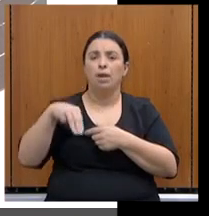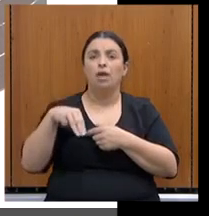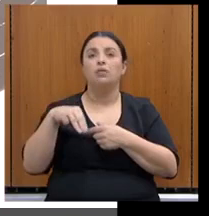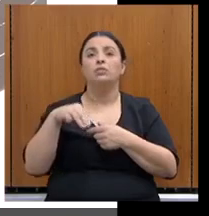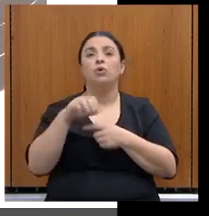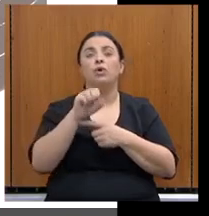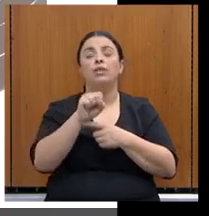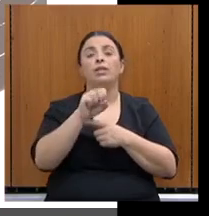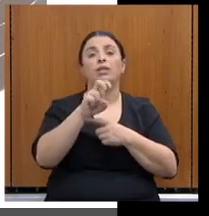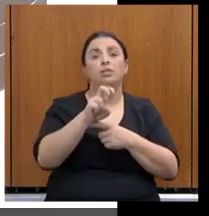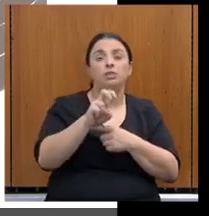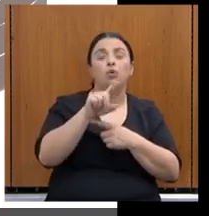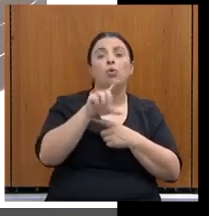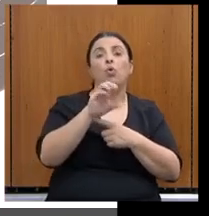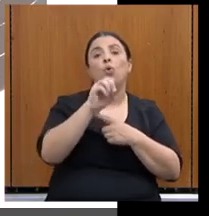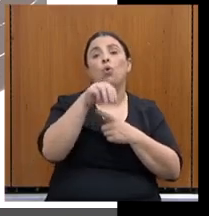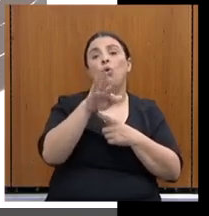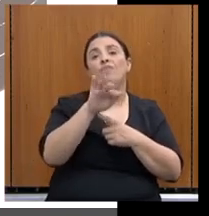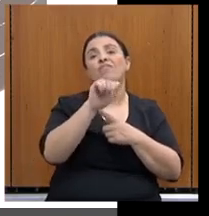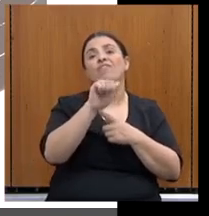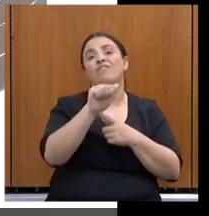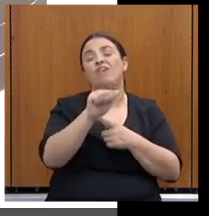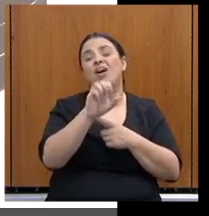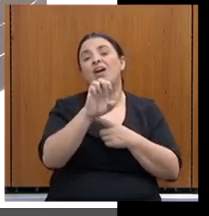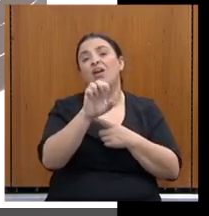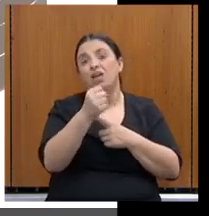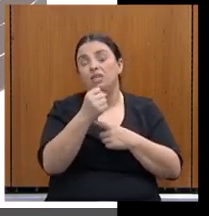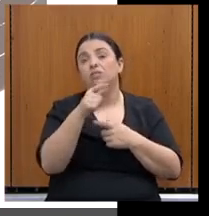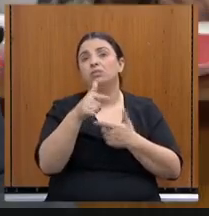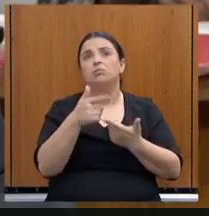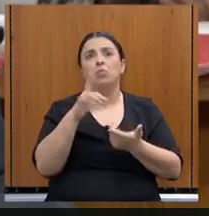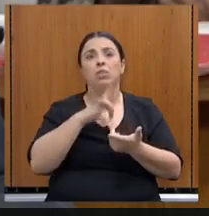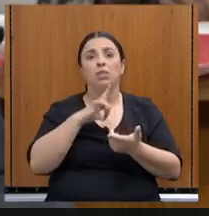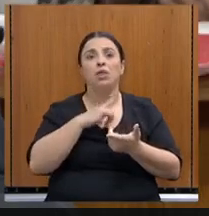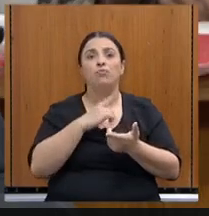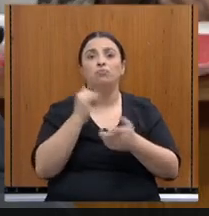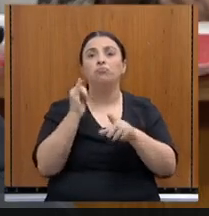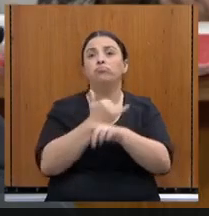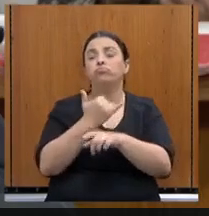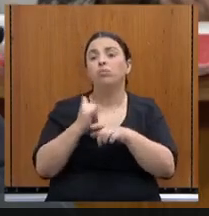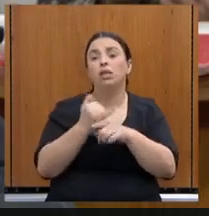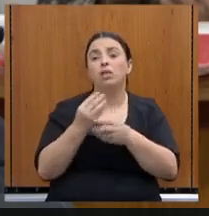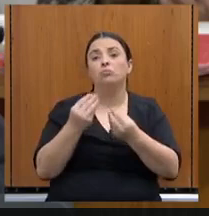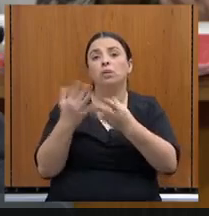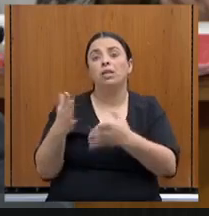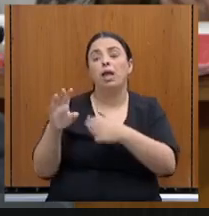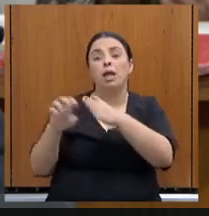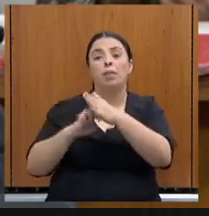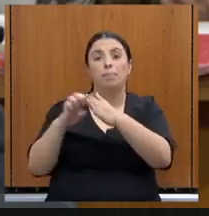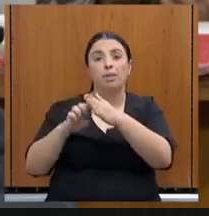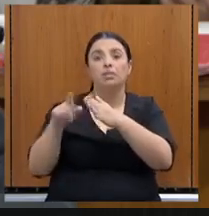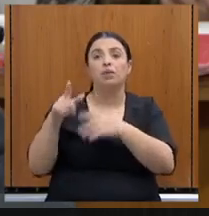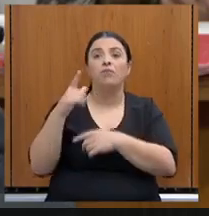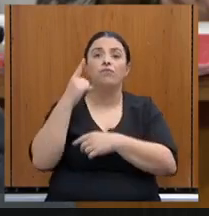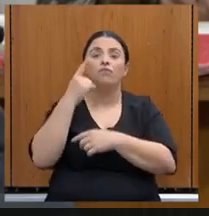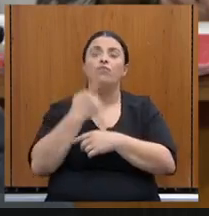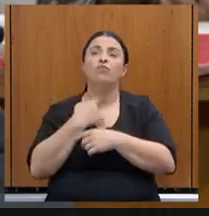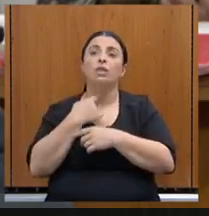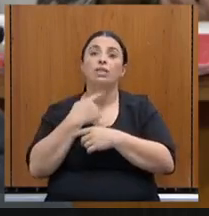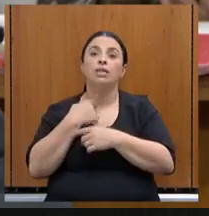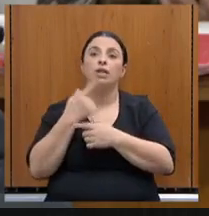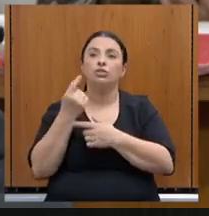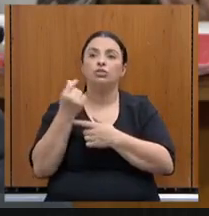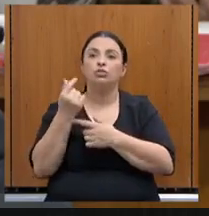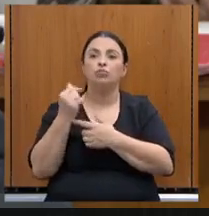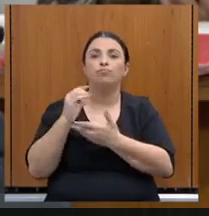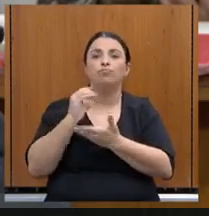do CONFAES, construir uma alternativa para as empresas que desejam investir no Estado,